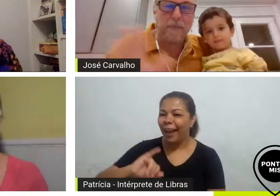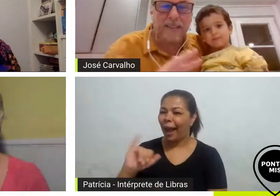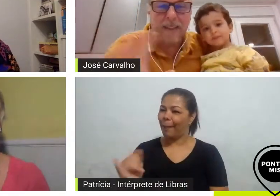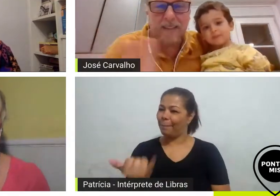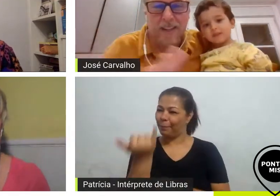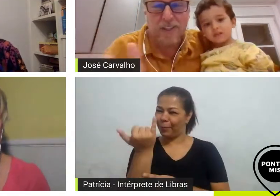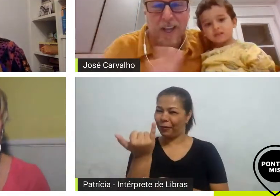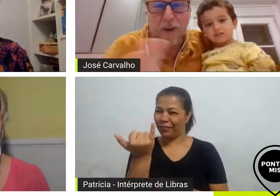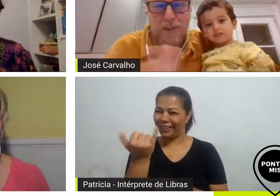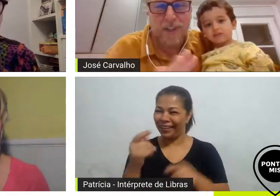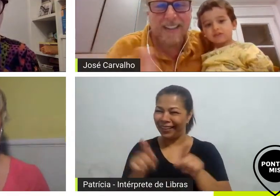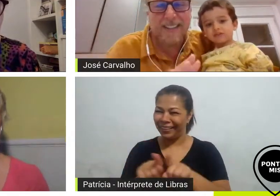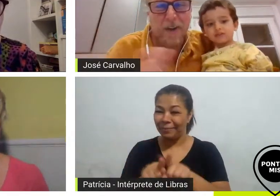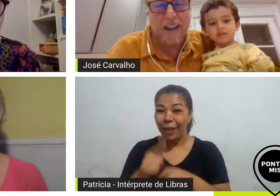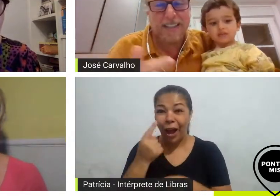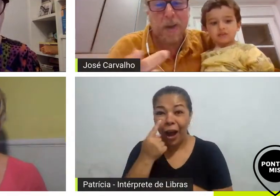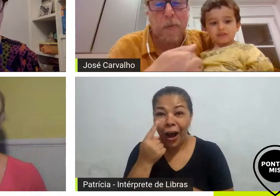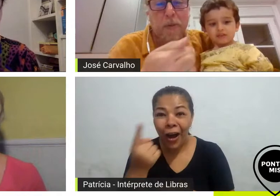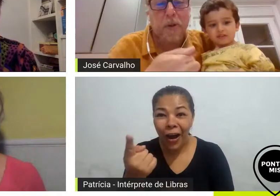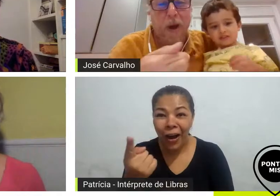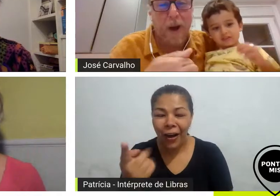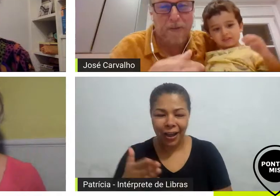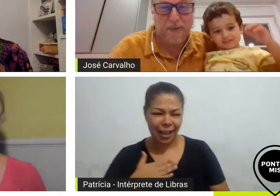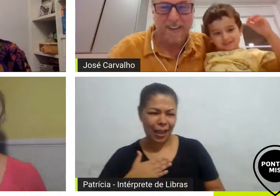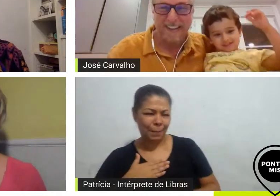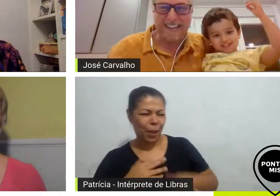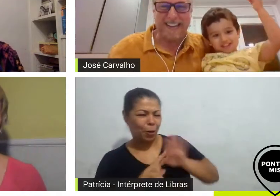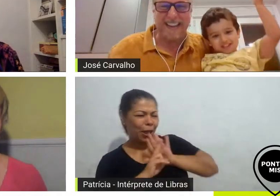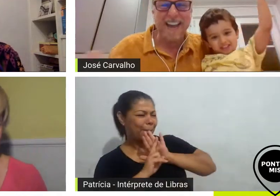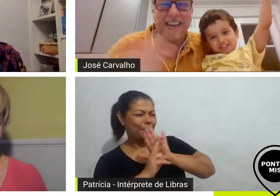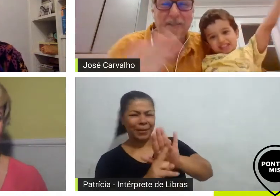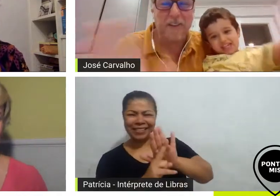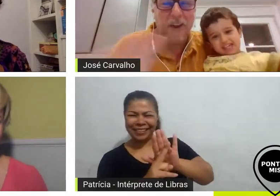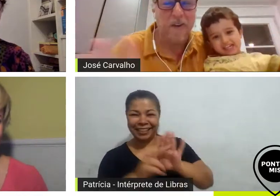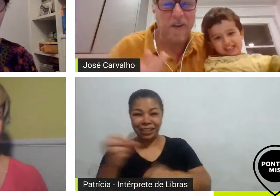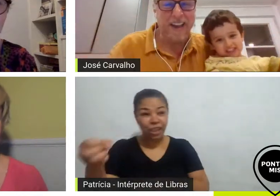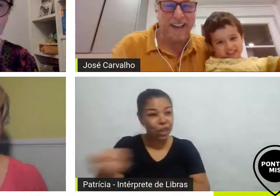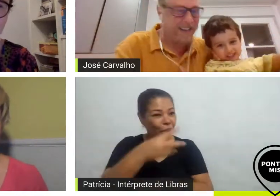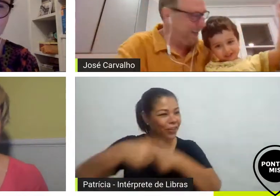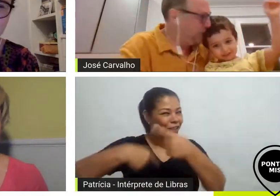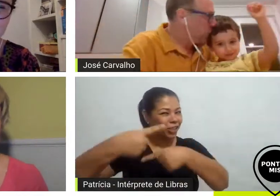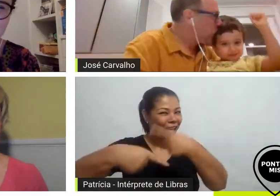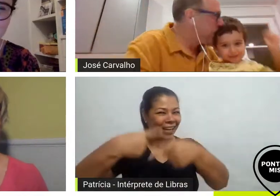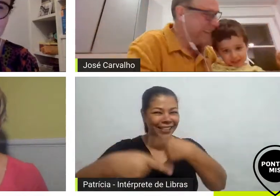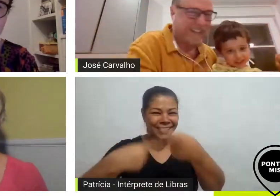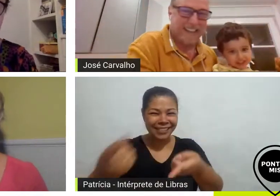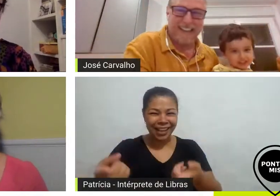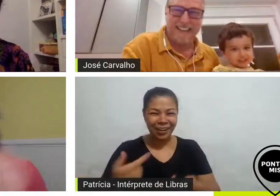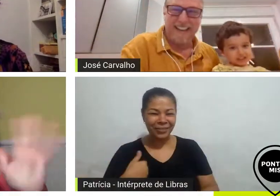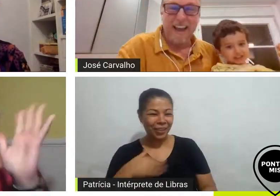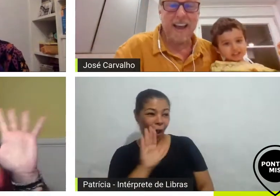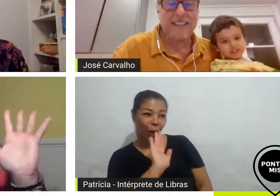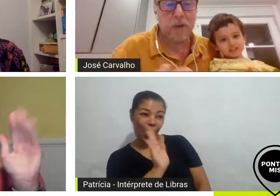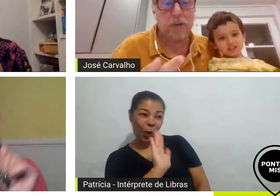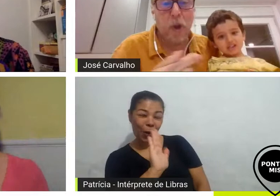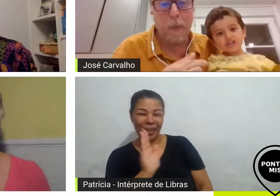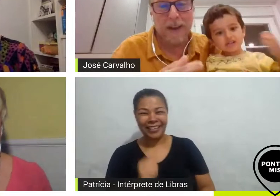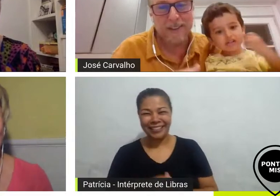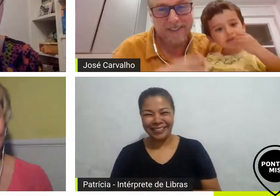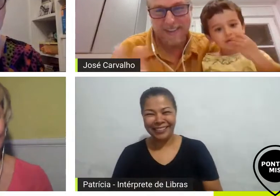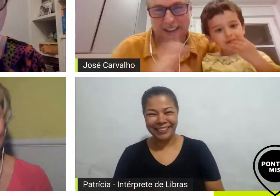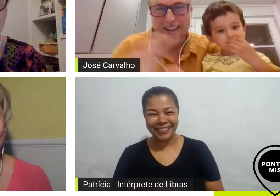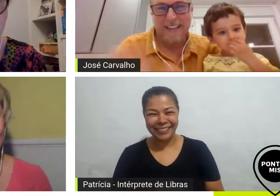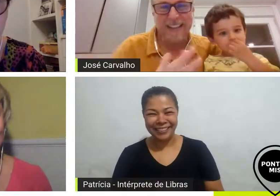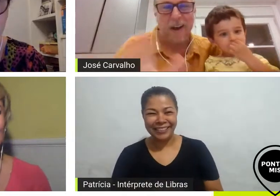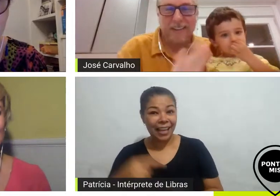é o representante da nova geração esse é o público-alvo que veio dar um oi aqui exatamente esse é o